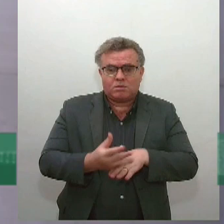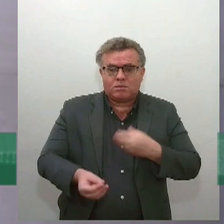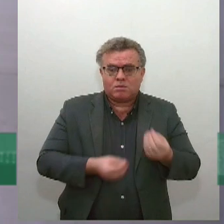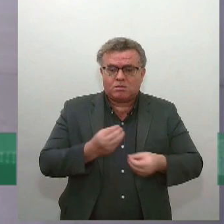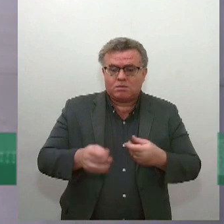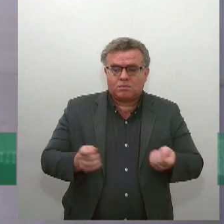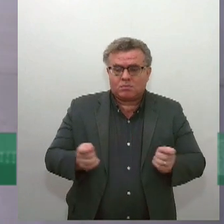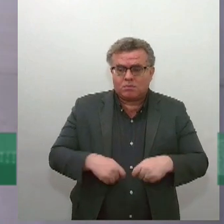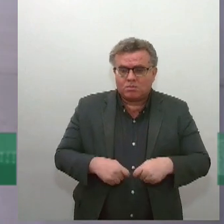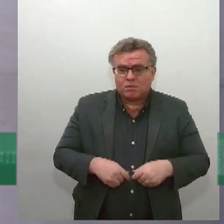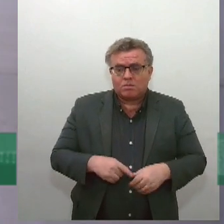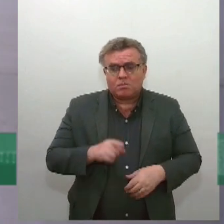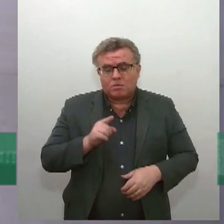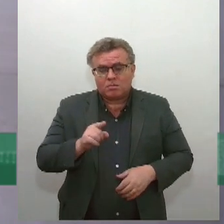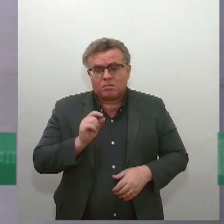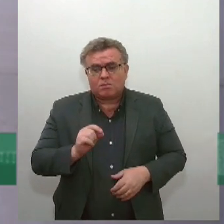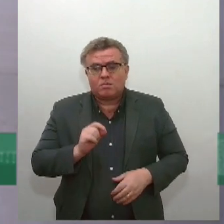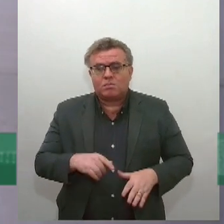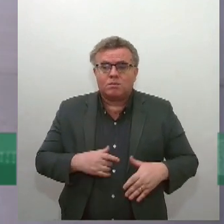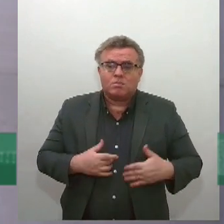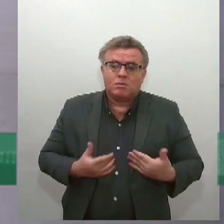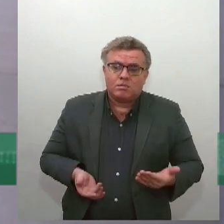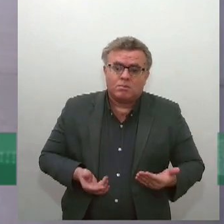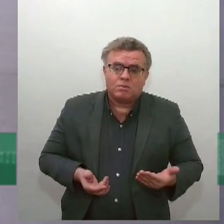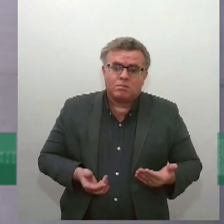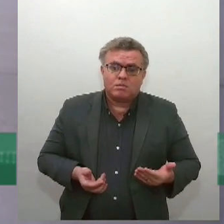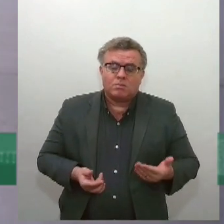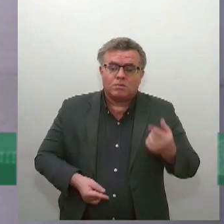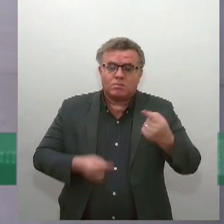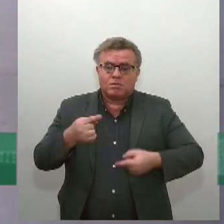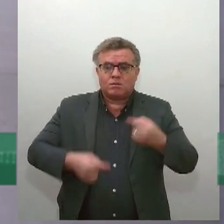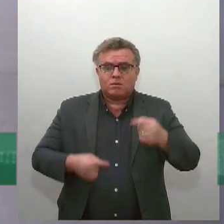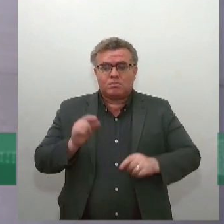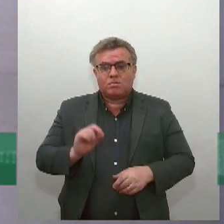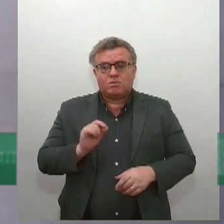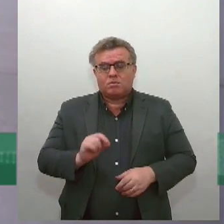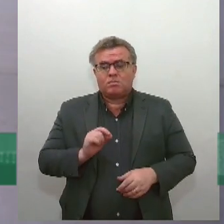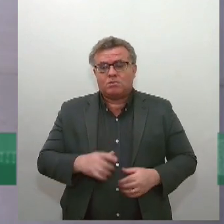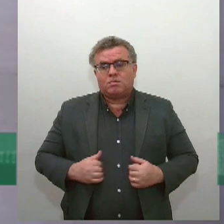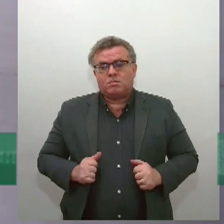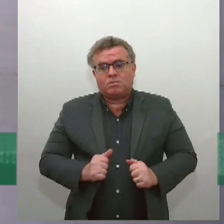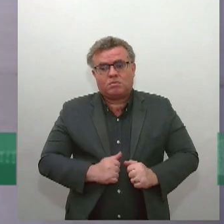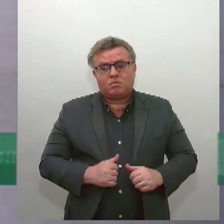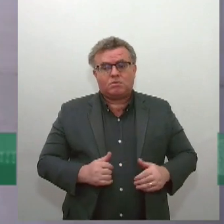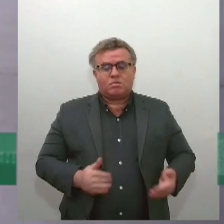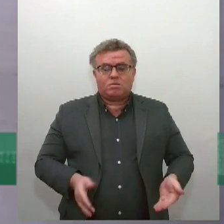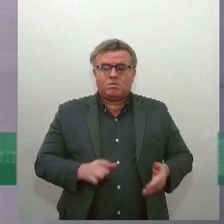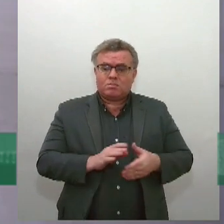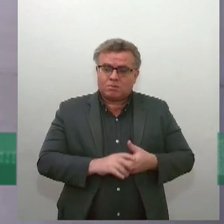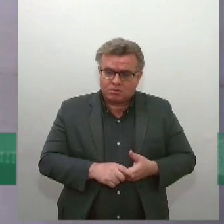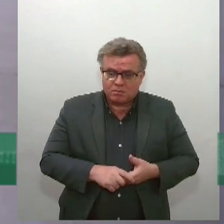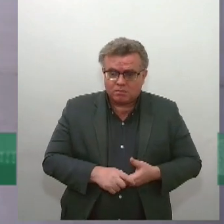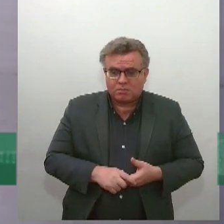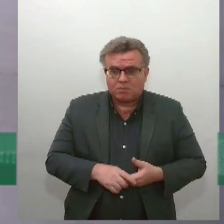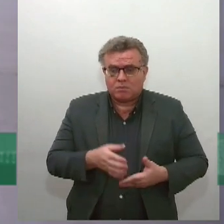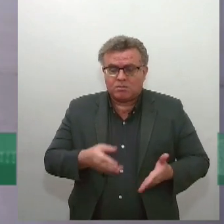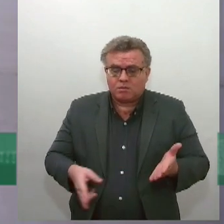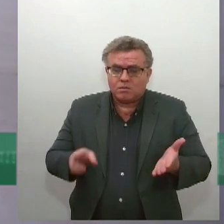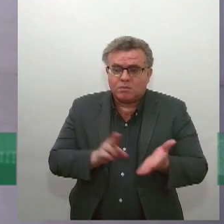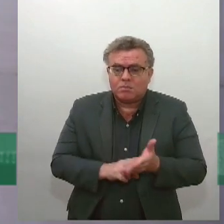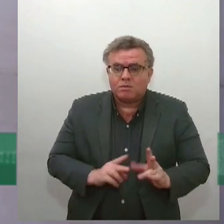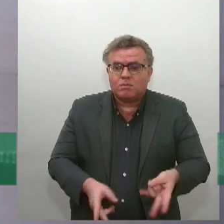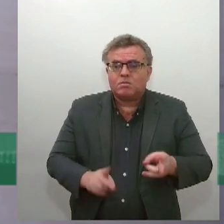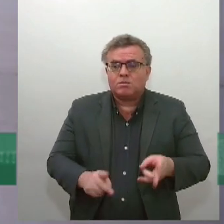aí é onde entra a questão da política, a questão da política, ela é muitas vezes de reafirmar aquilo que já está